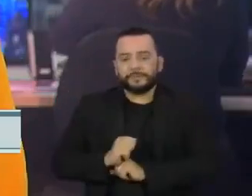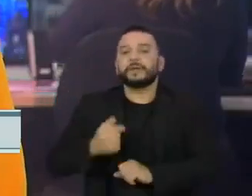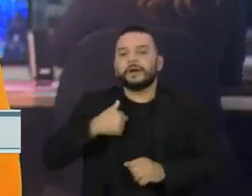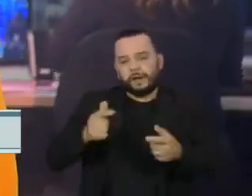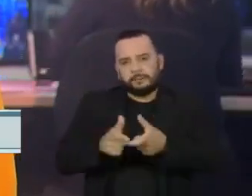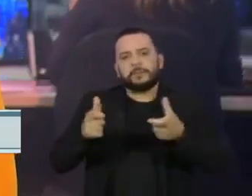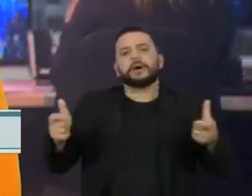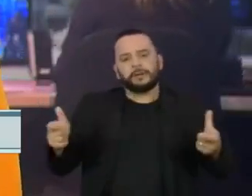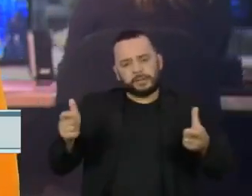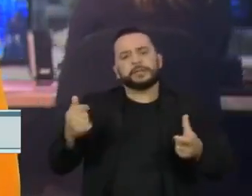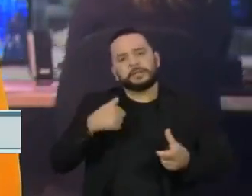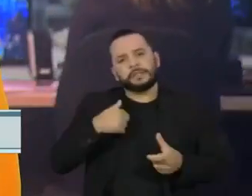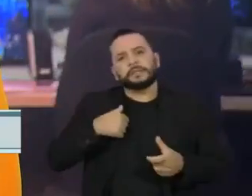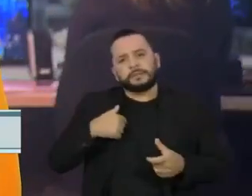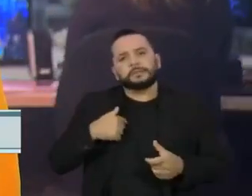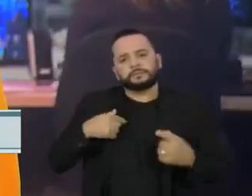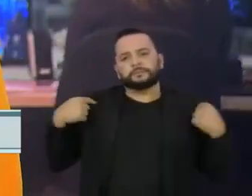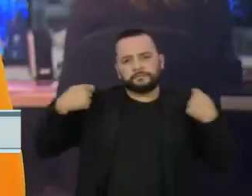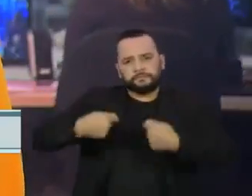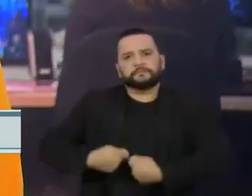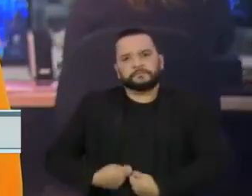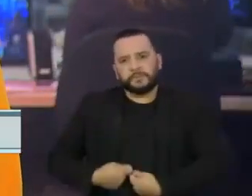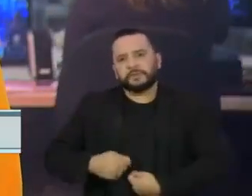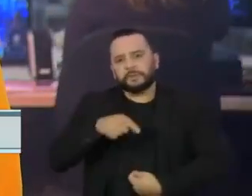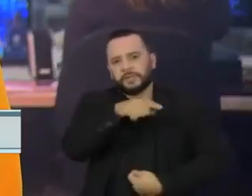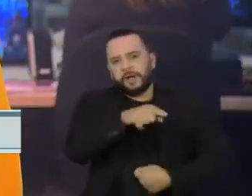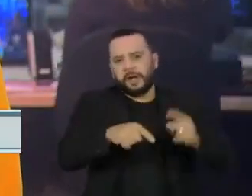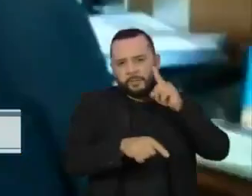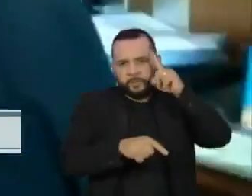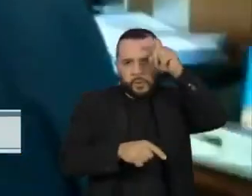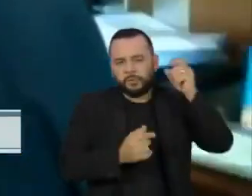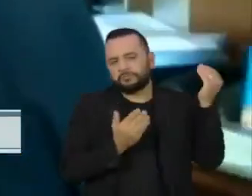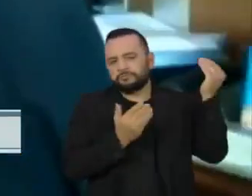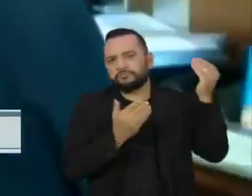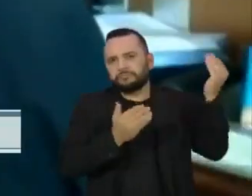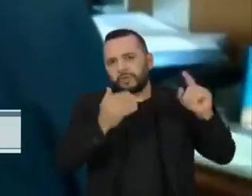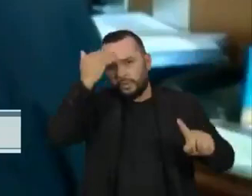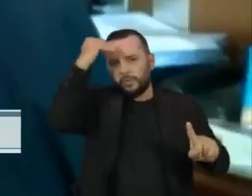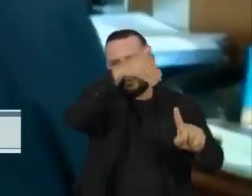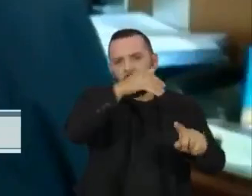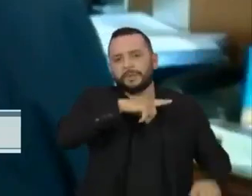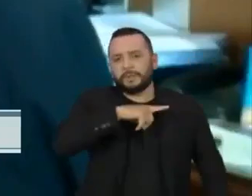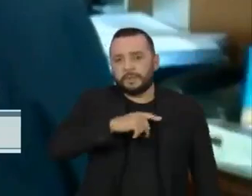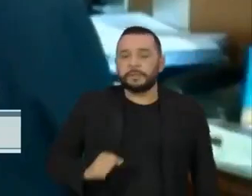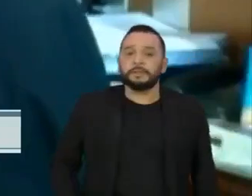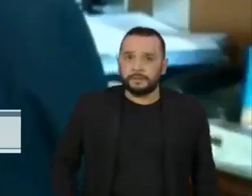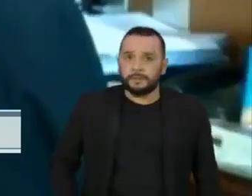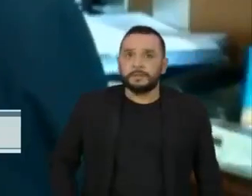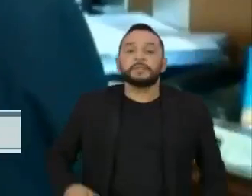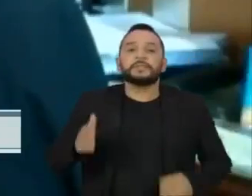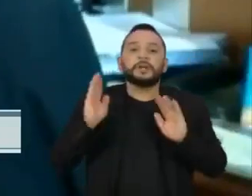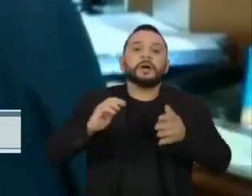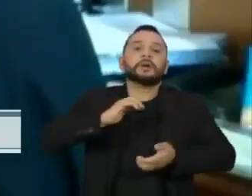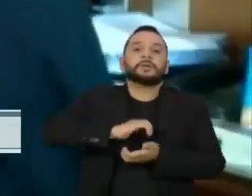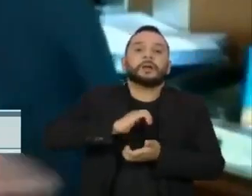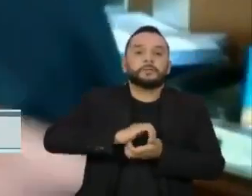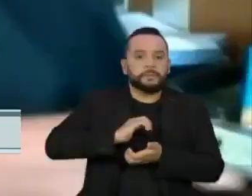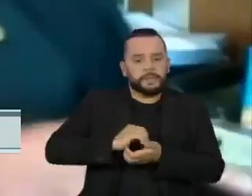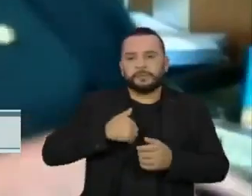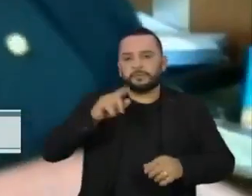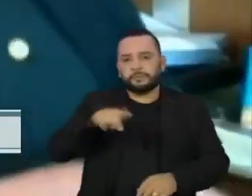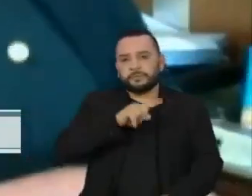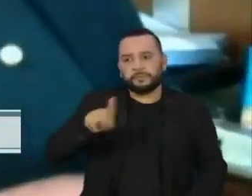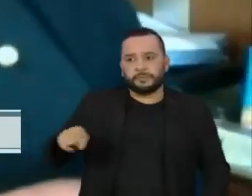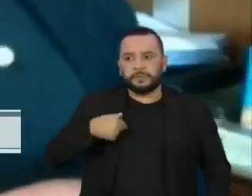e considerou suspeito o ex-ministro da Justiça do governo Bolsonaro. O julgamento no Supremo foi suspenso após pedido de